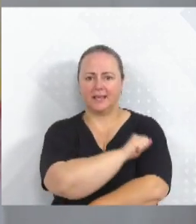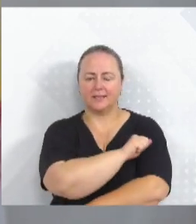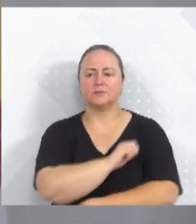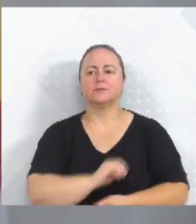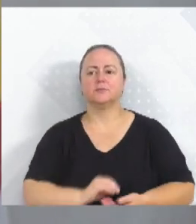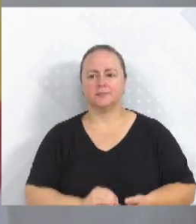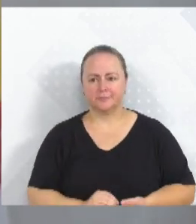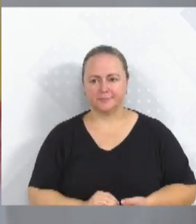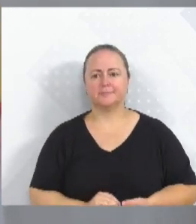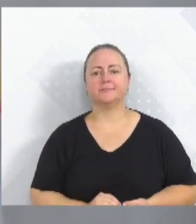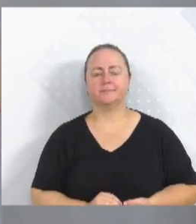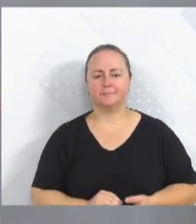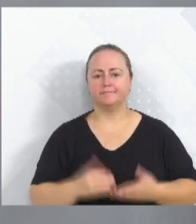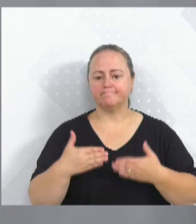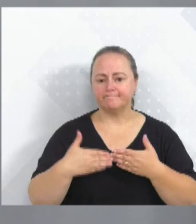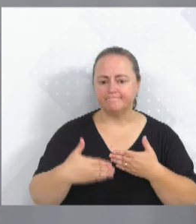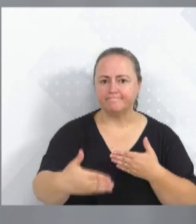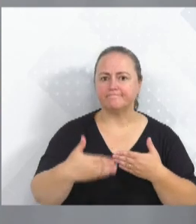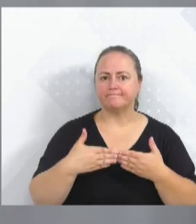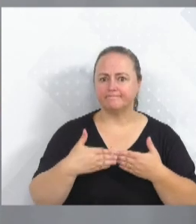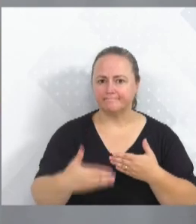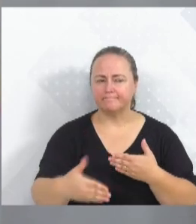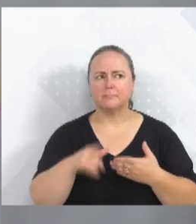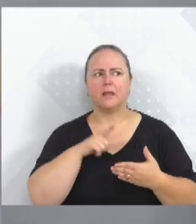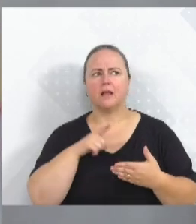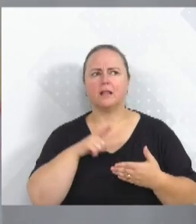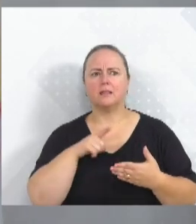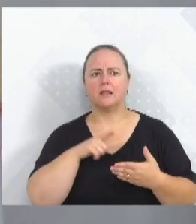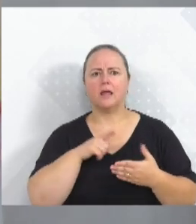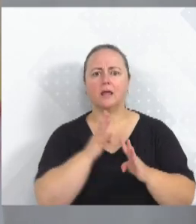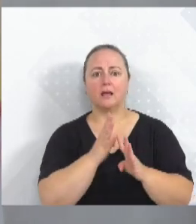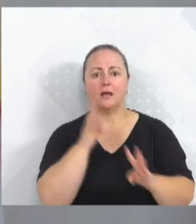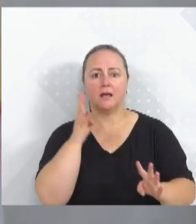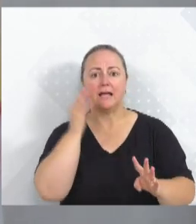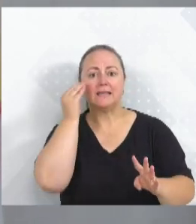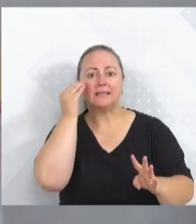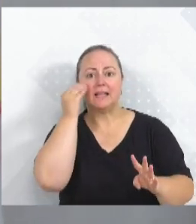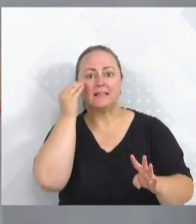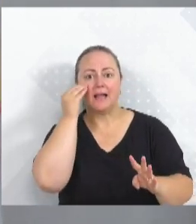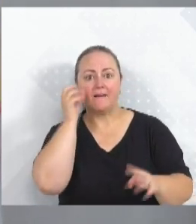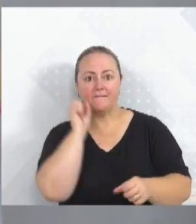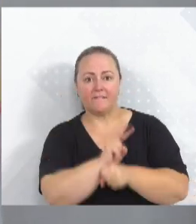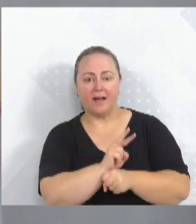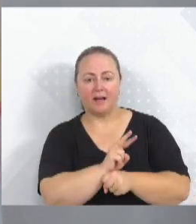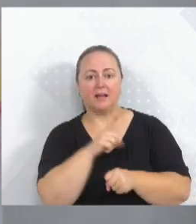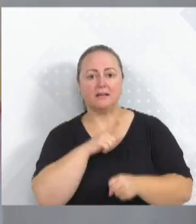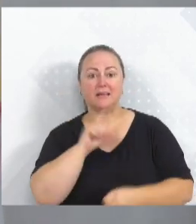gestão agora, são mil candidatos para 50 vagas.